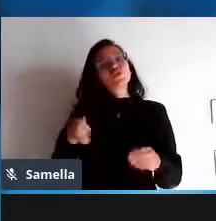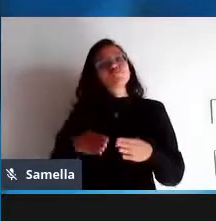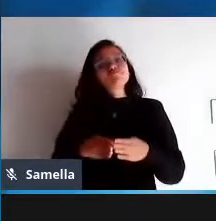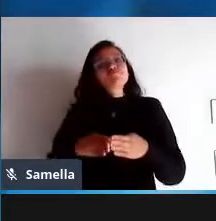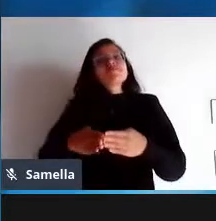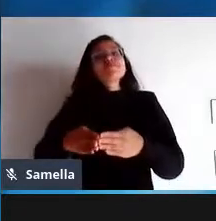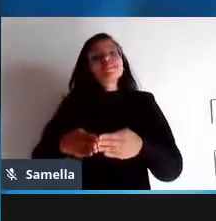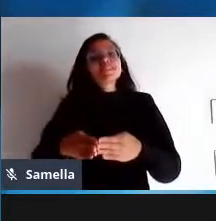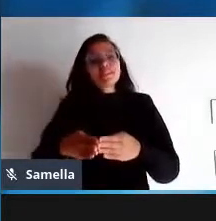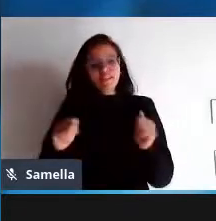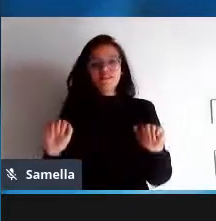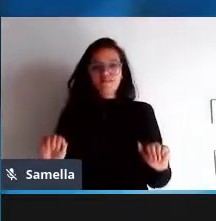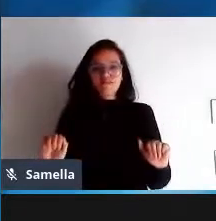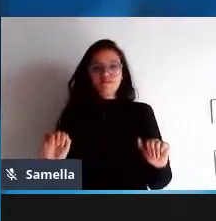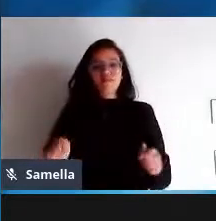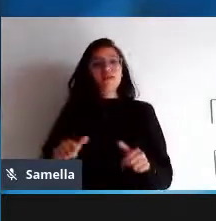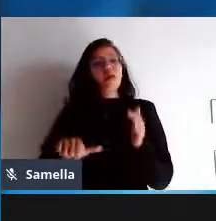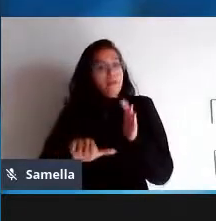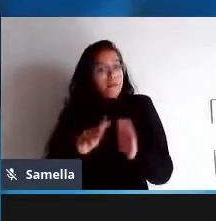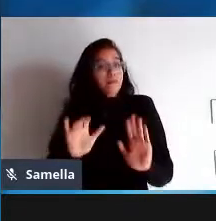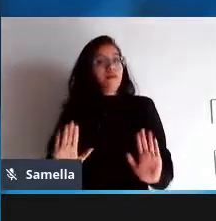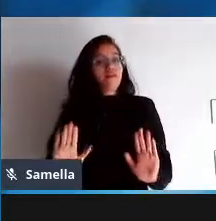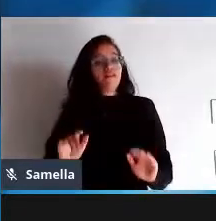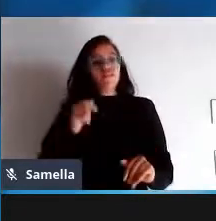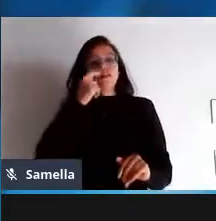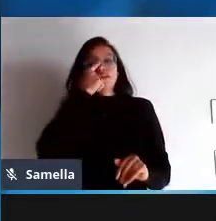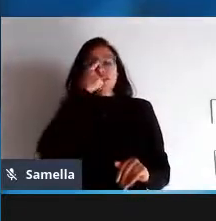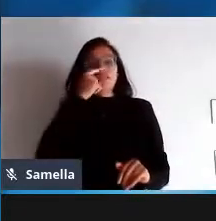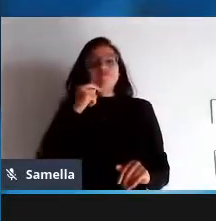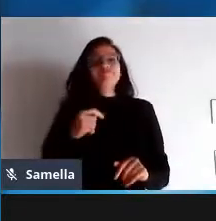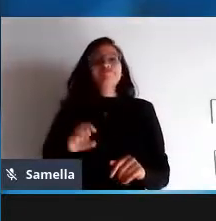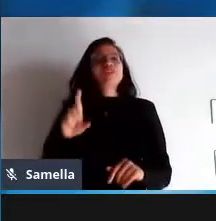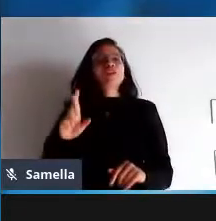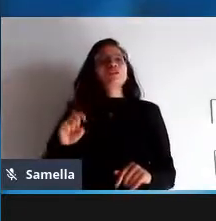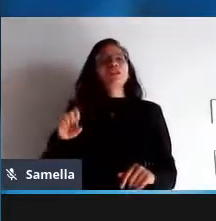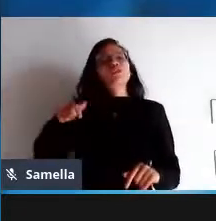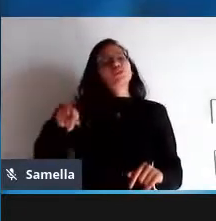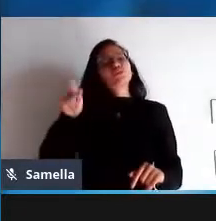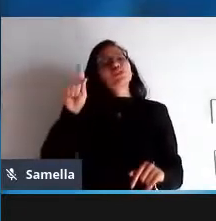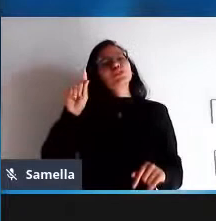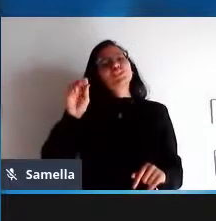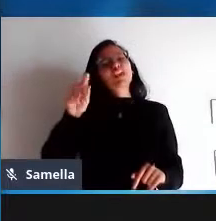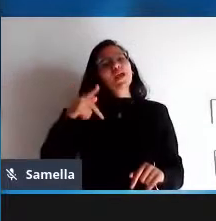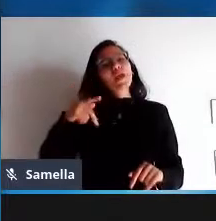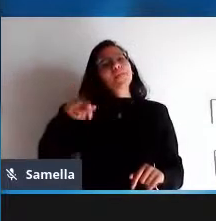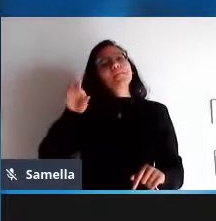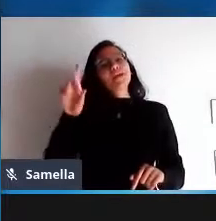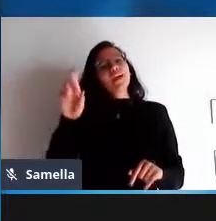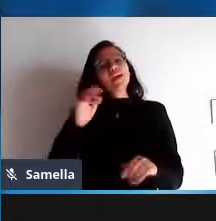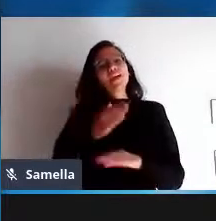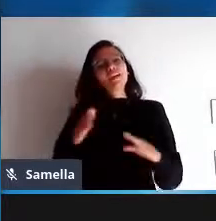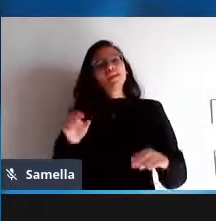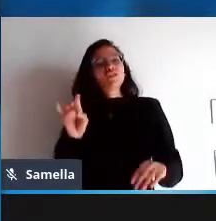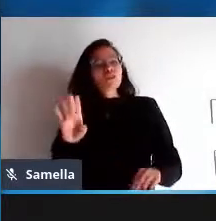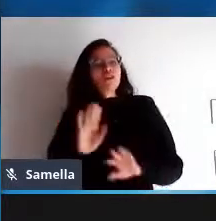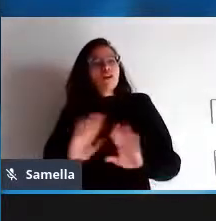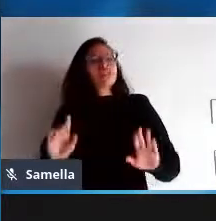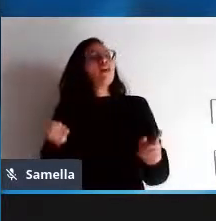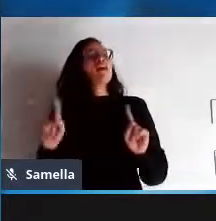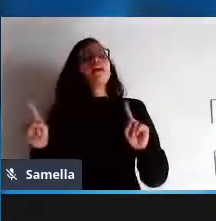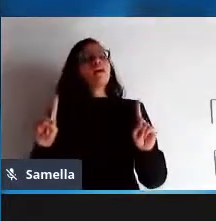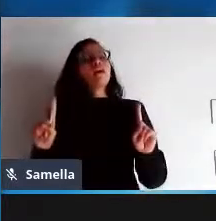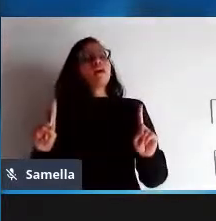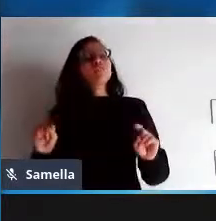falando só da licença GPL liguei no GPL tá existem várias licenças que podem ser